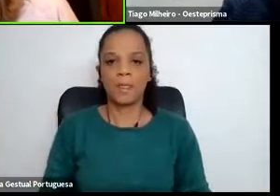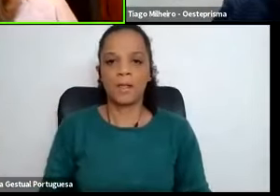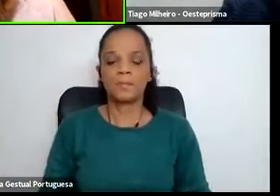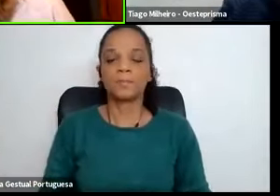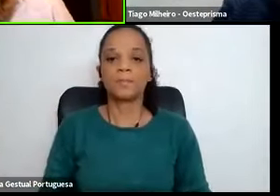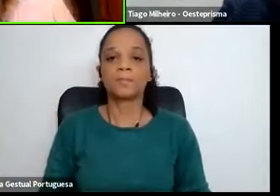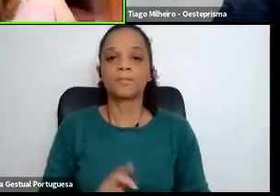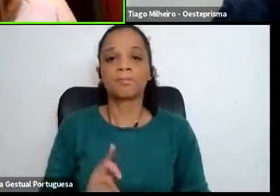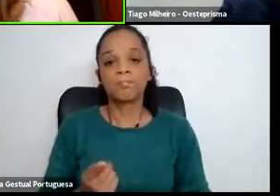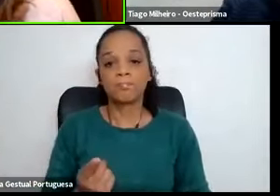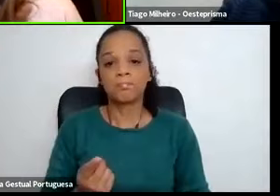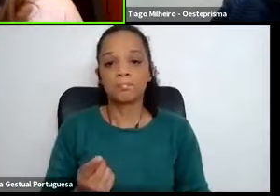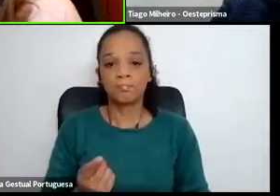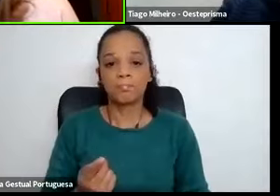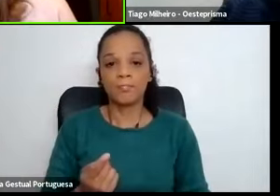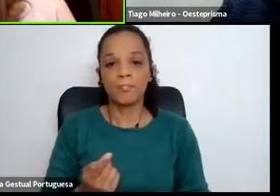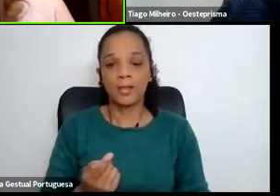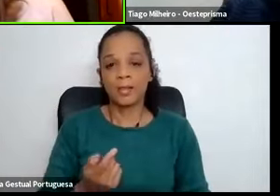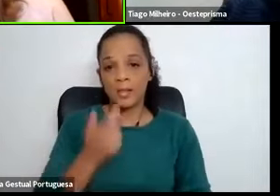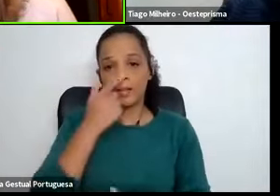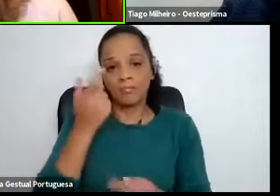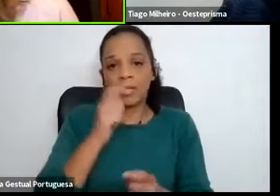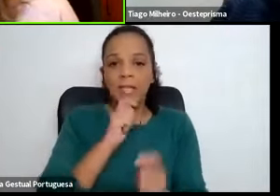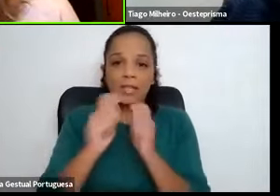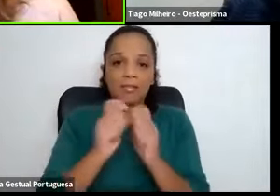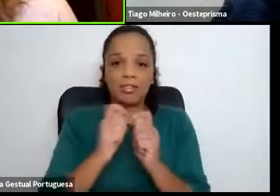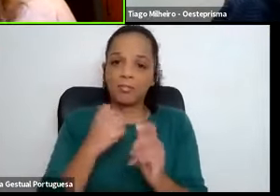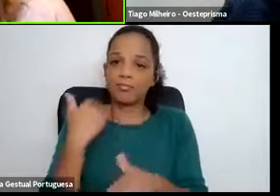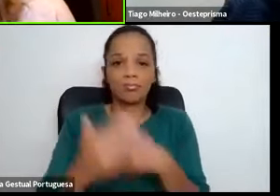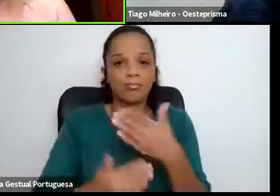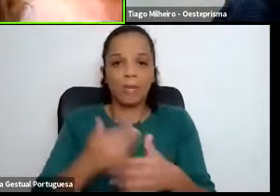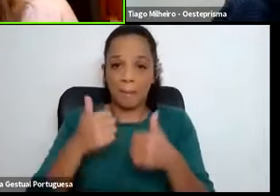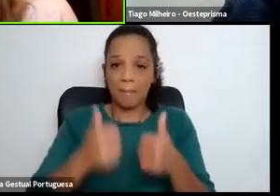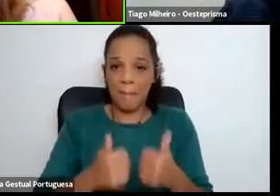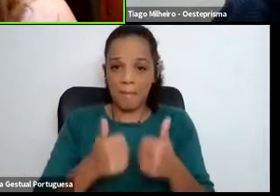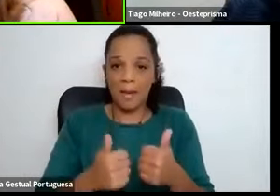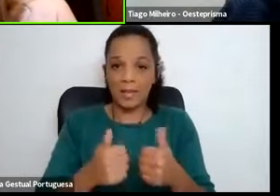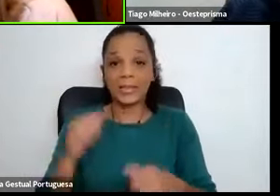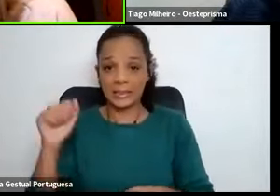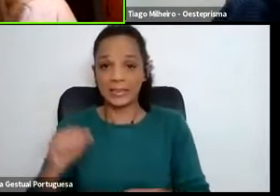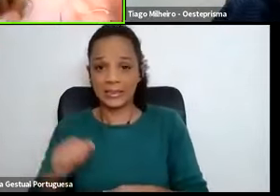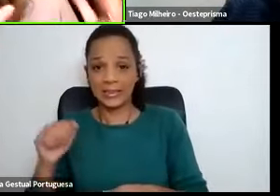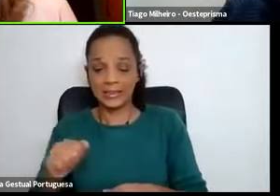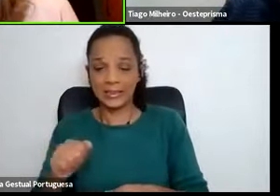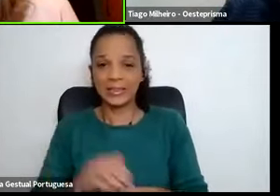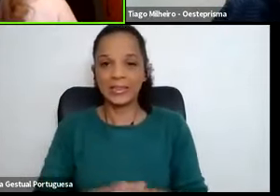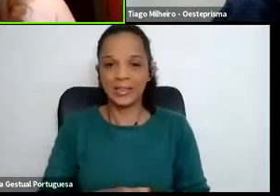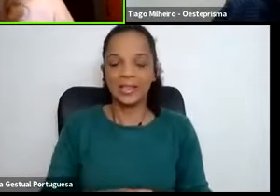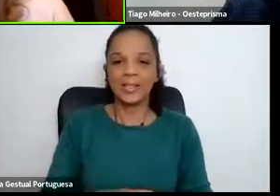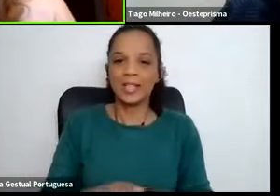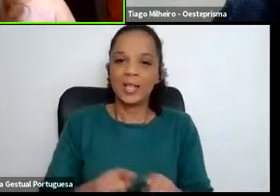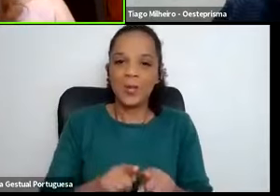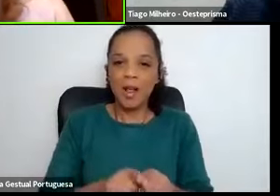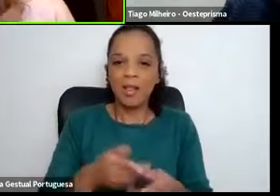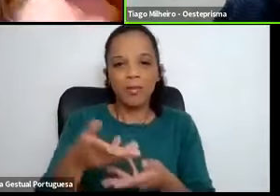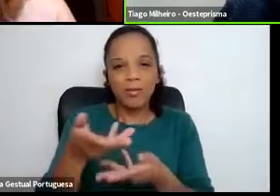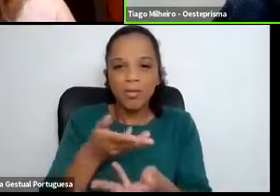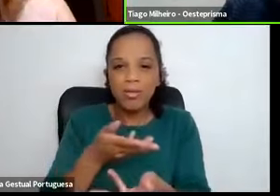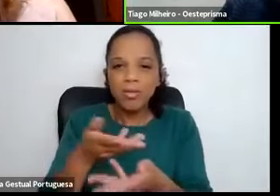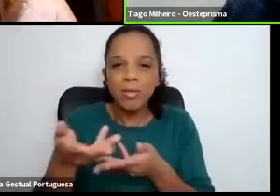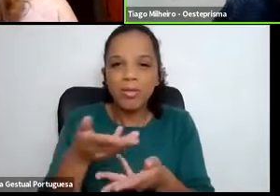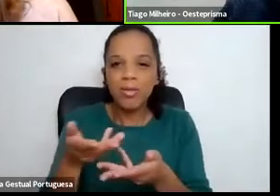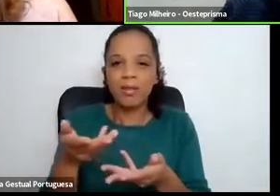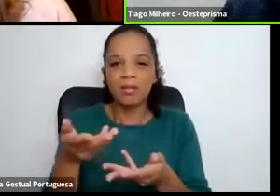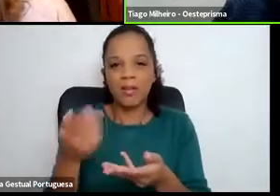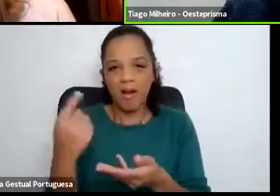Entretanto, a pessoa, a entrevista correu bem, não é? Portanto, houve aqui a tal empatia, houve